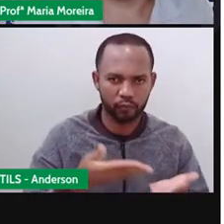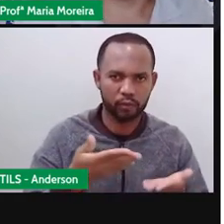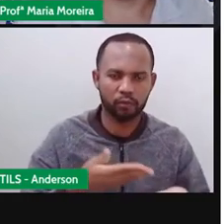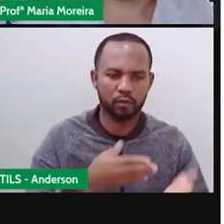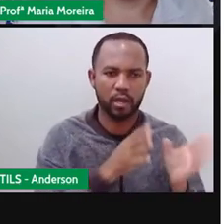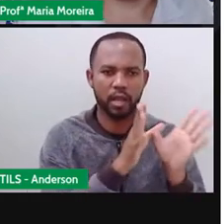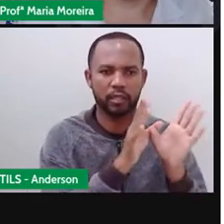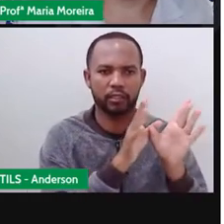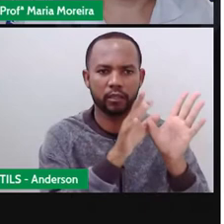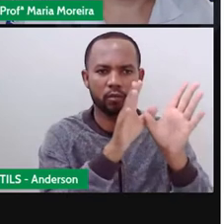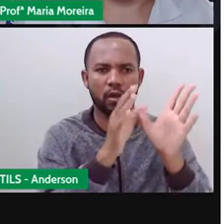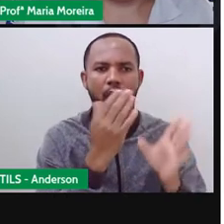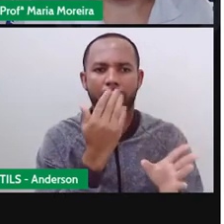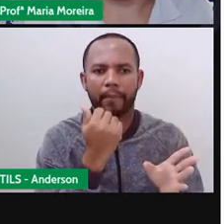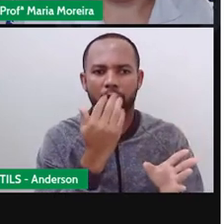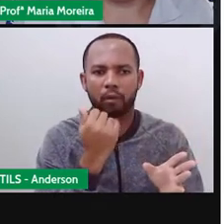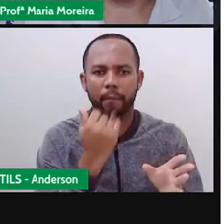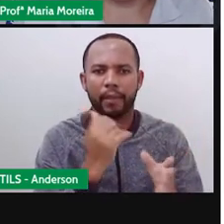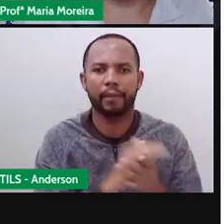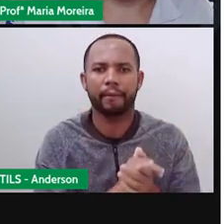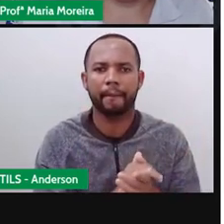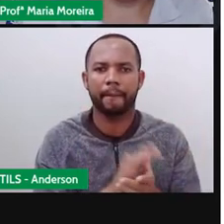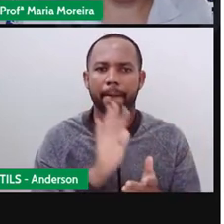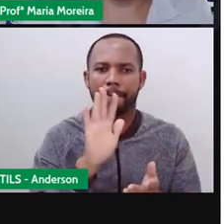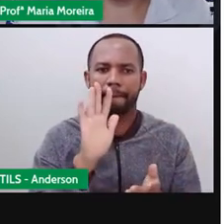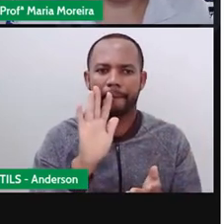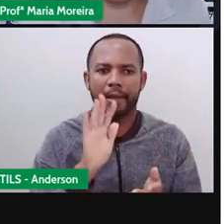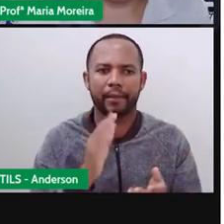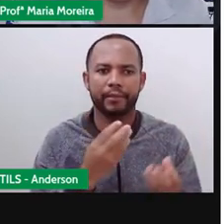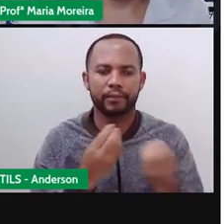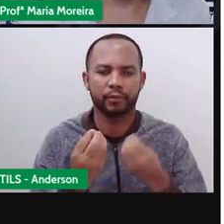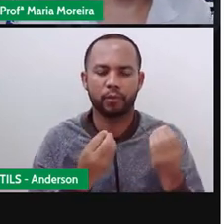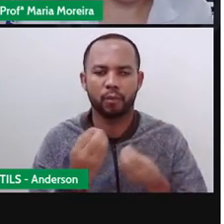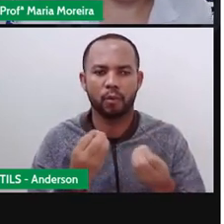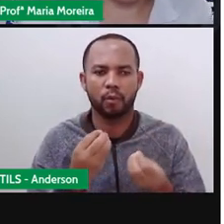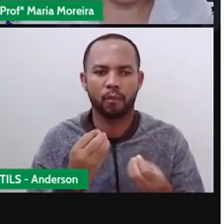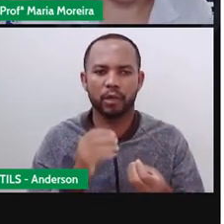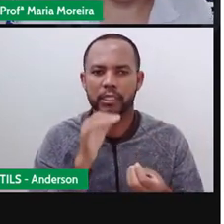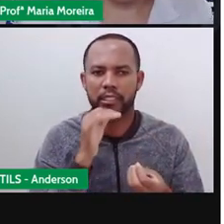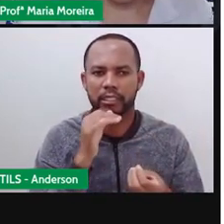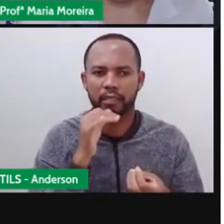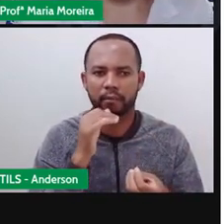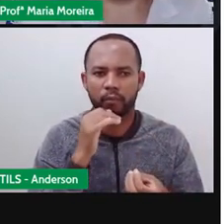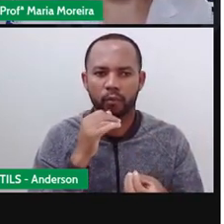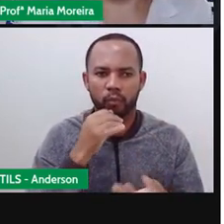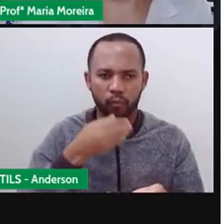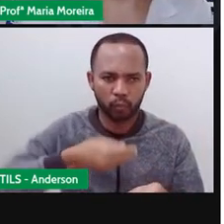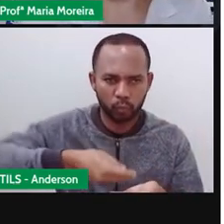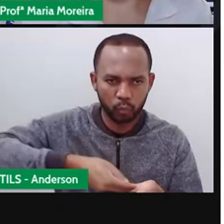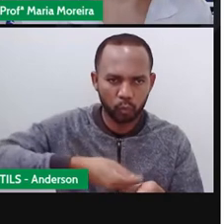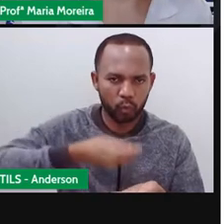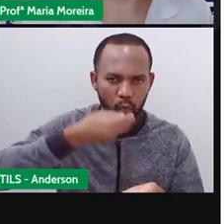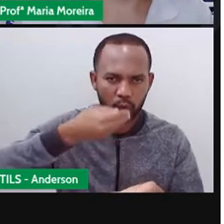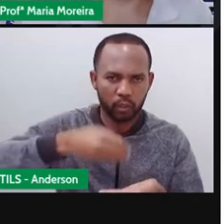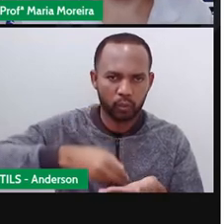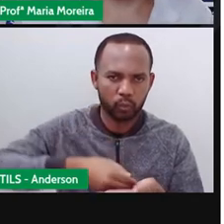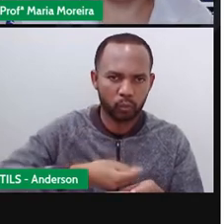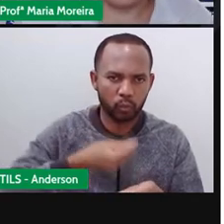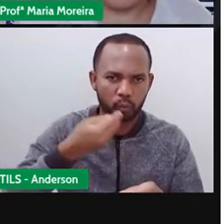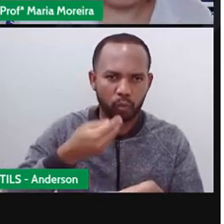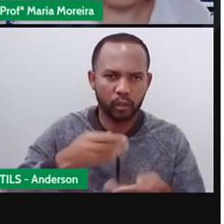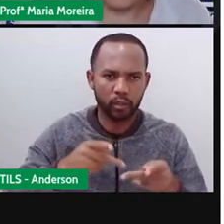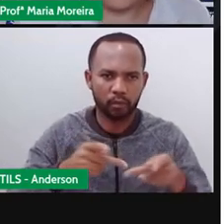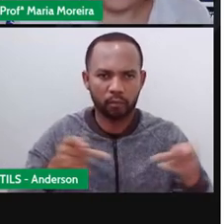Disposta a pregar uma peça na outra, serviu a sopa num prato raso. Enquanto a raposa